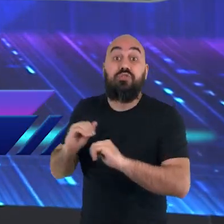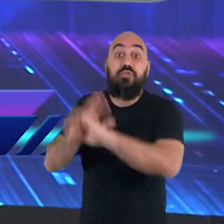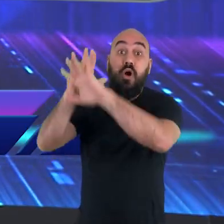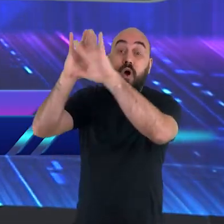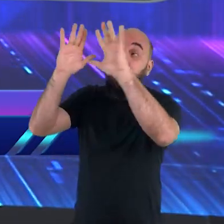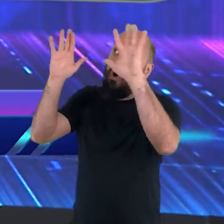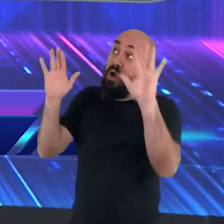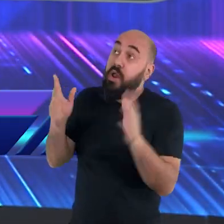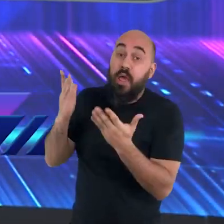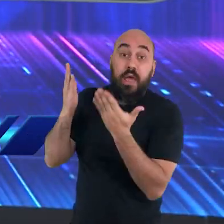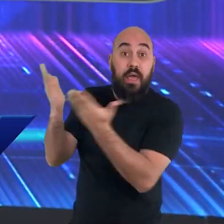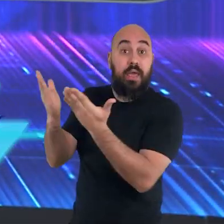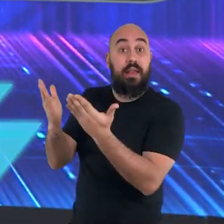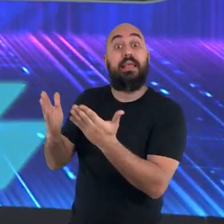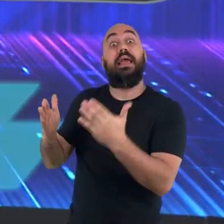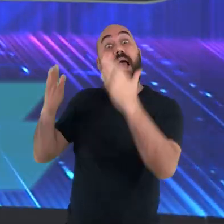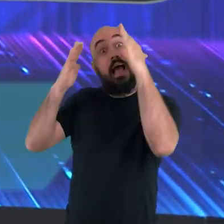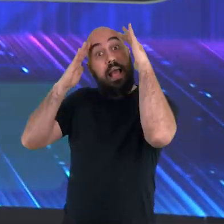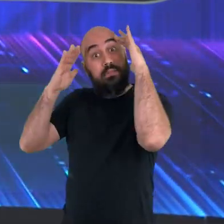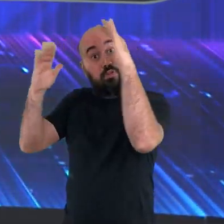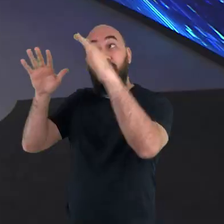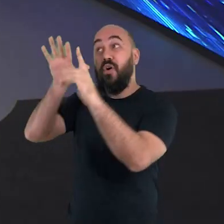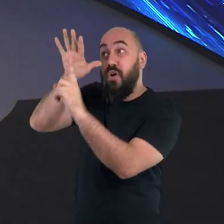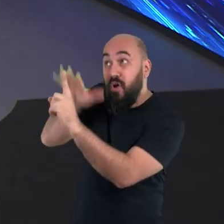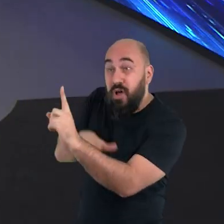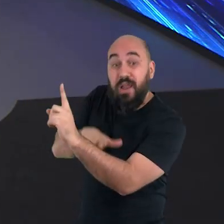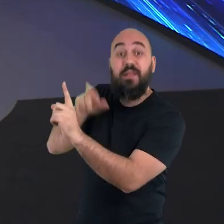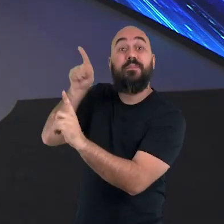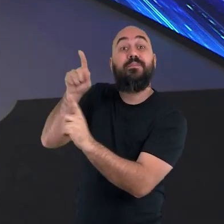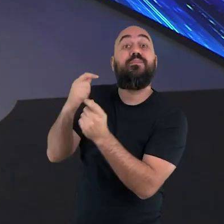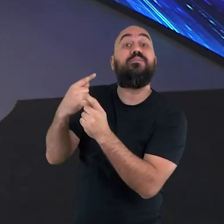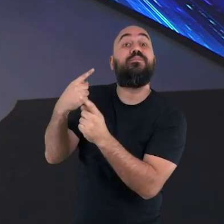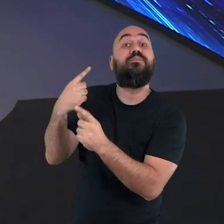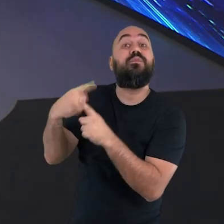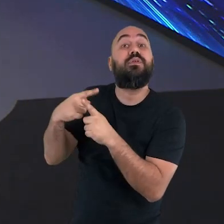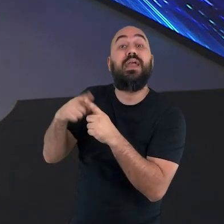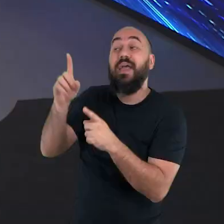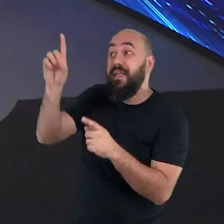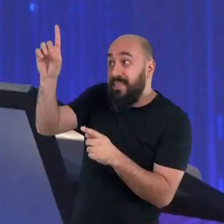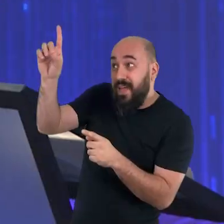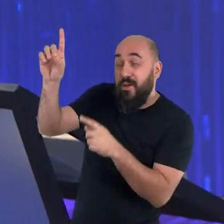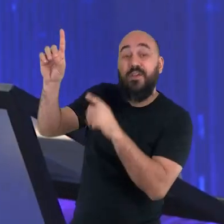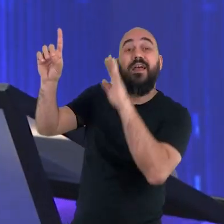Porque Ele fez todas as coisas. Vou te dizer uma coisa.